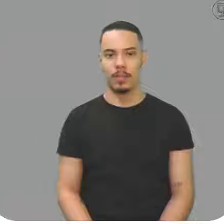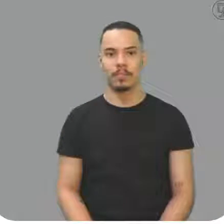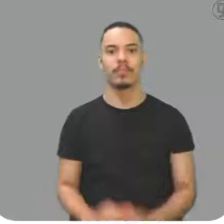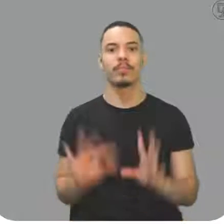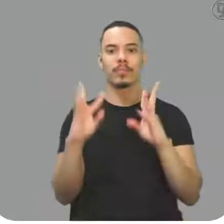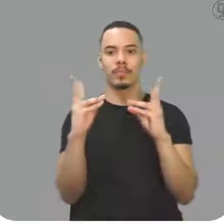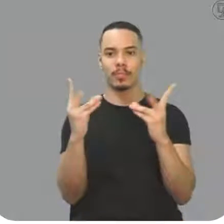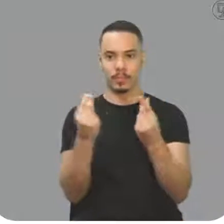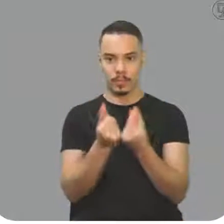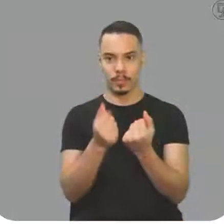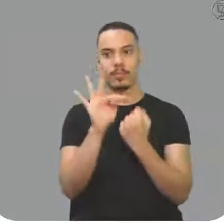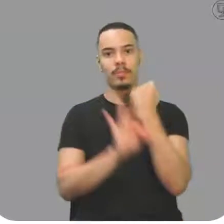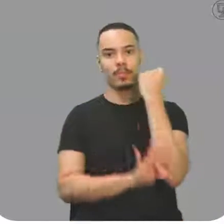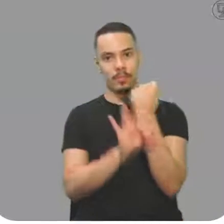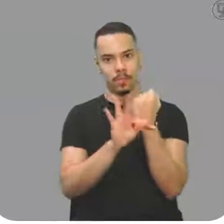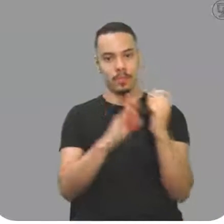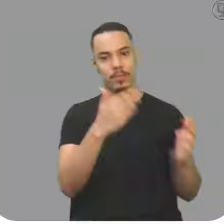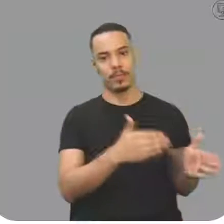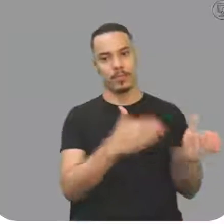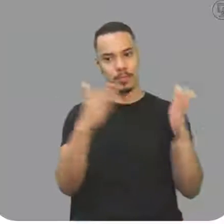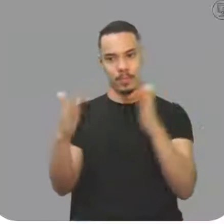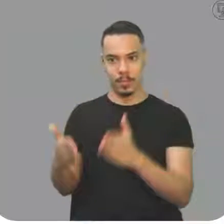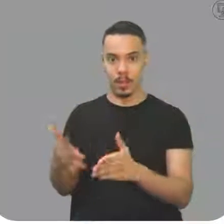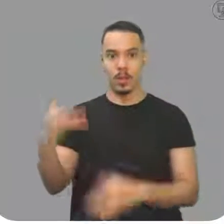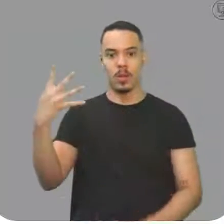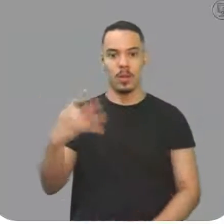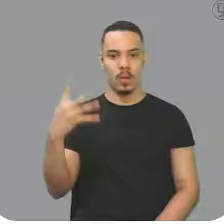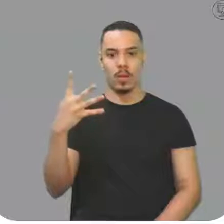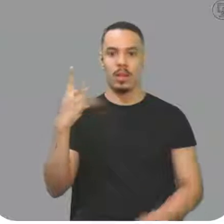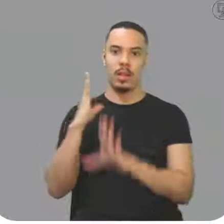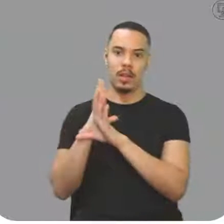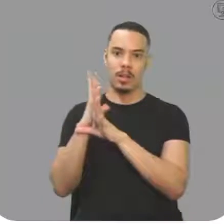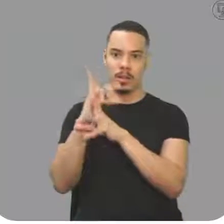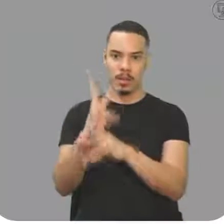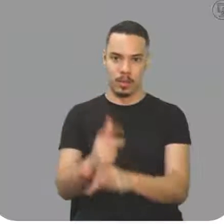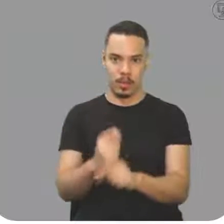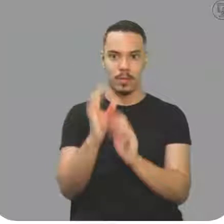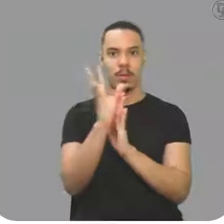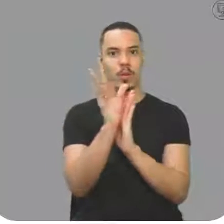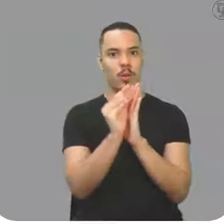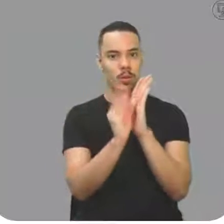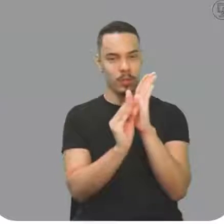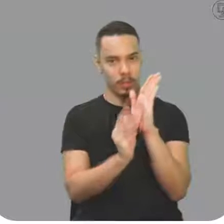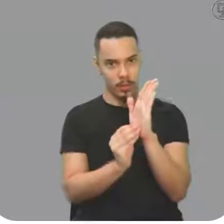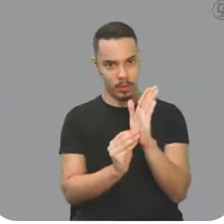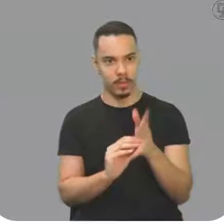dilatação térmica parte 4, revisão de conteúdo,